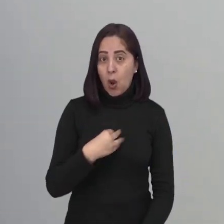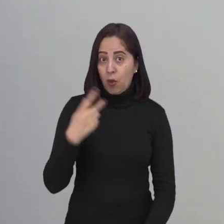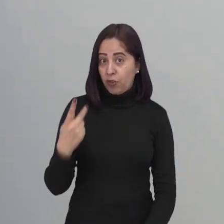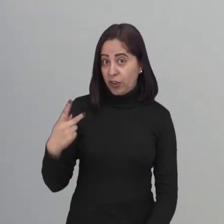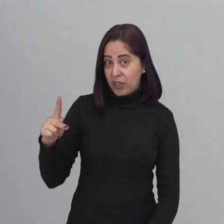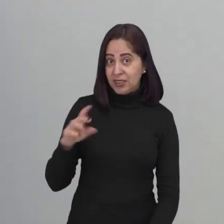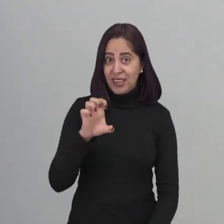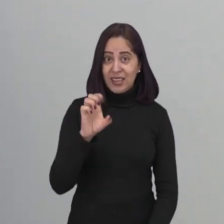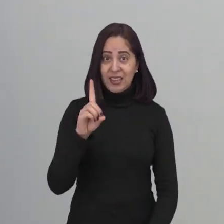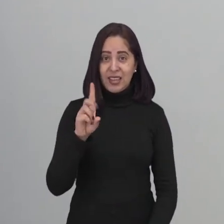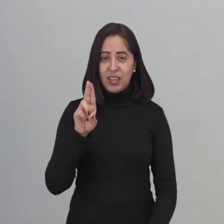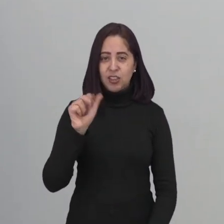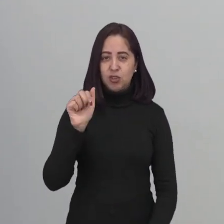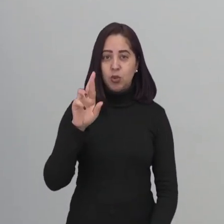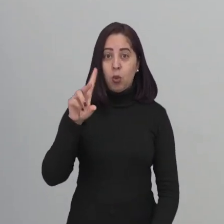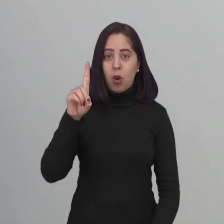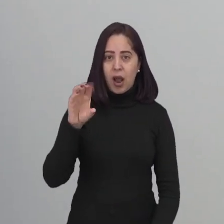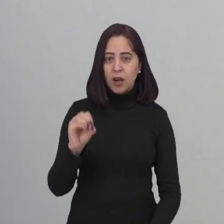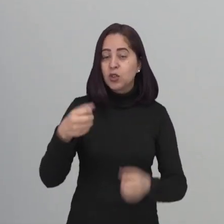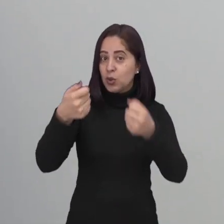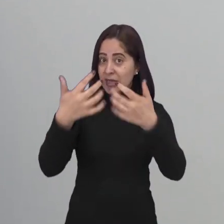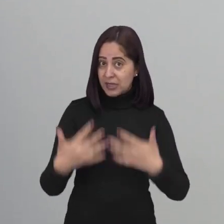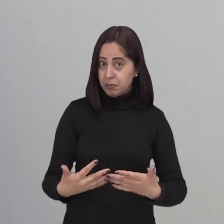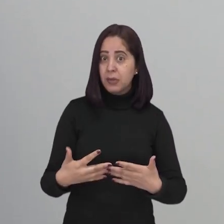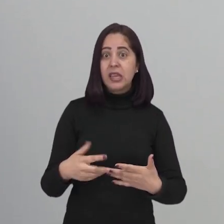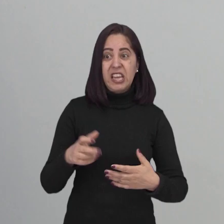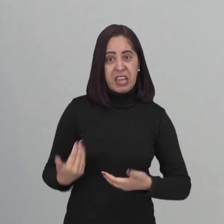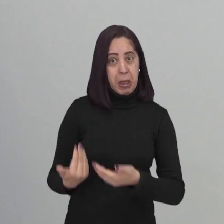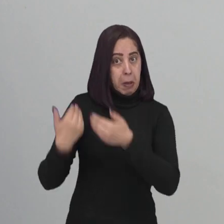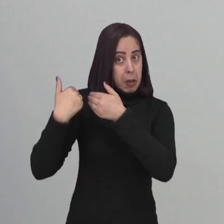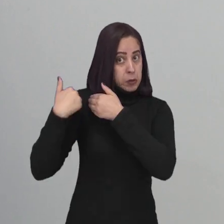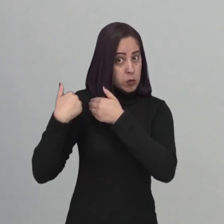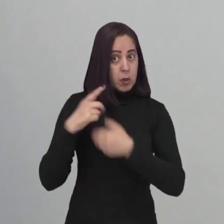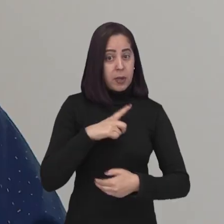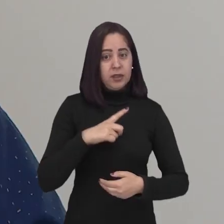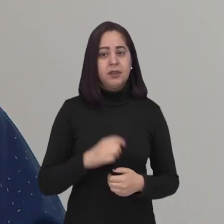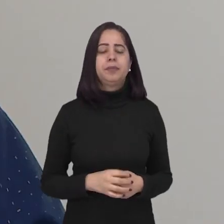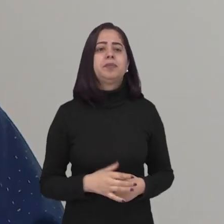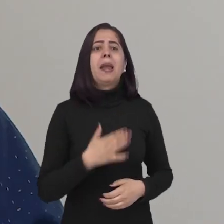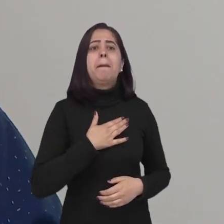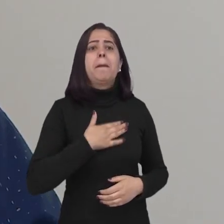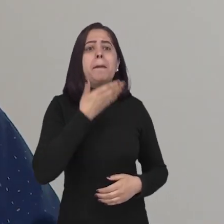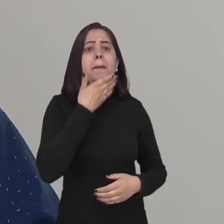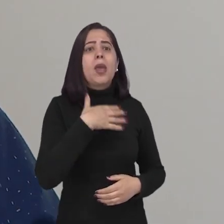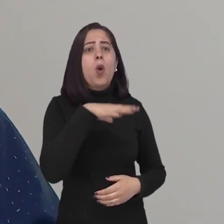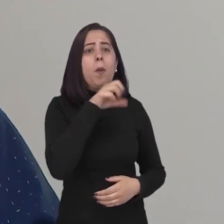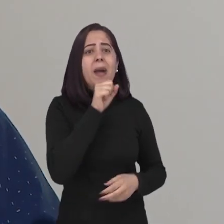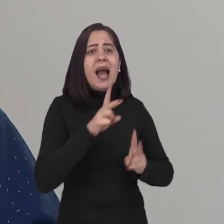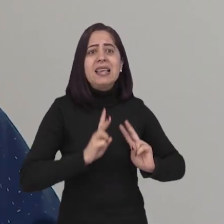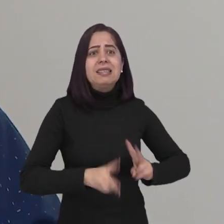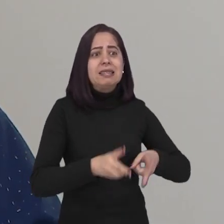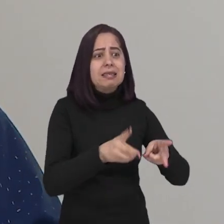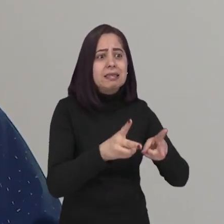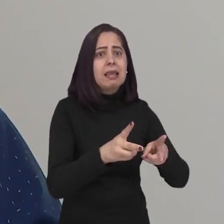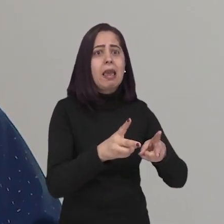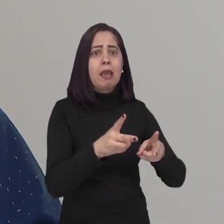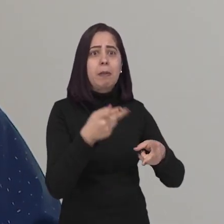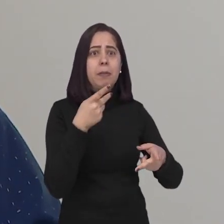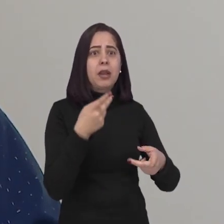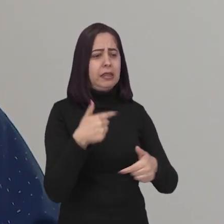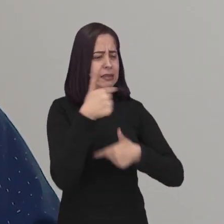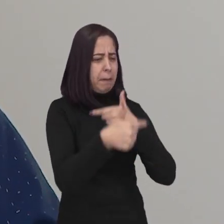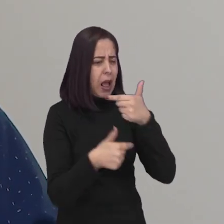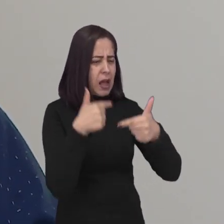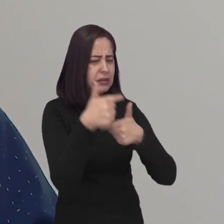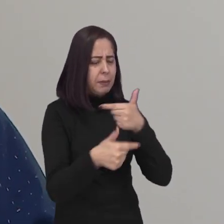O filho Eduardo conta que o pai foi exemplo de estudo e responsabilidade. Ele sempre falava, graças a Deus, eu nunca precisei faltar